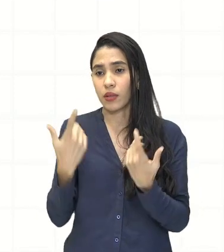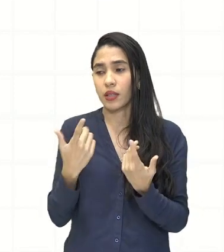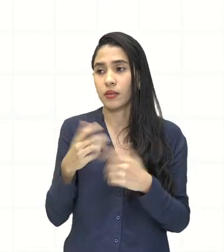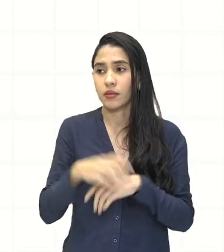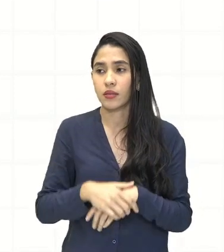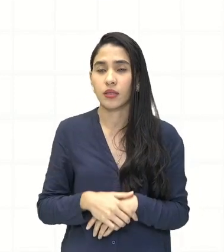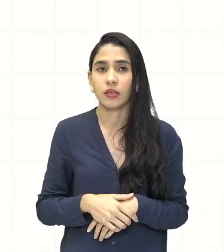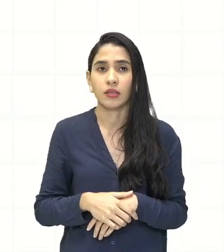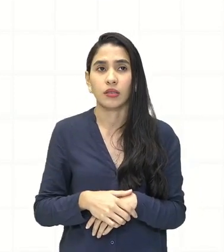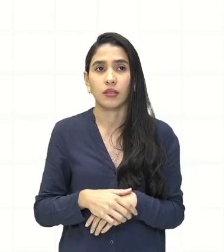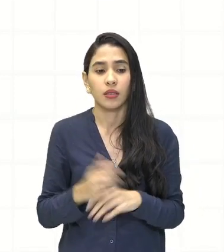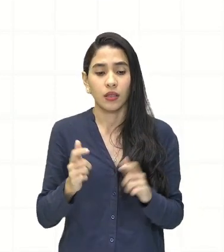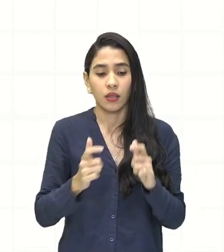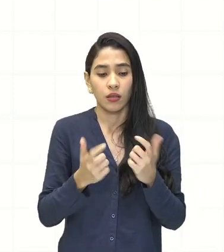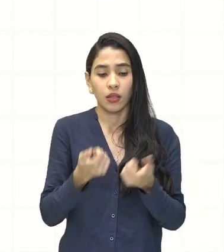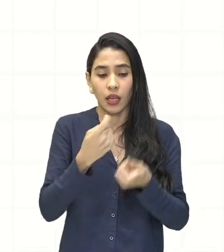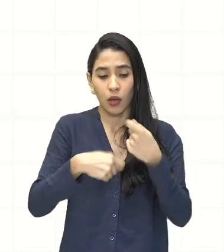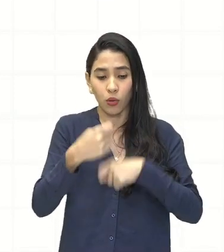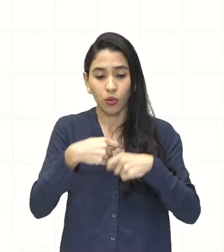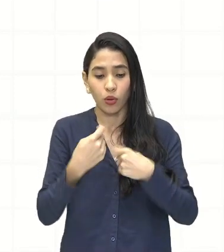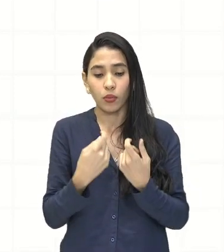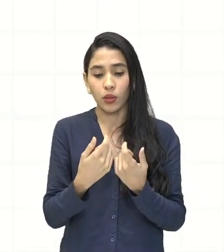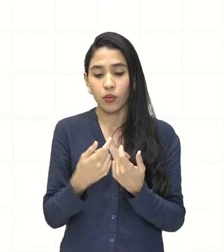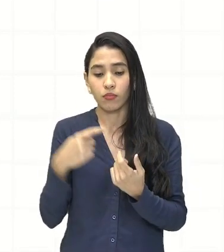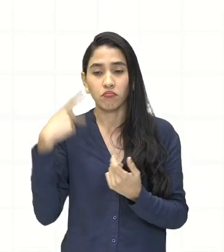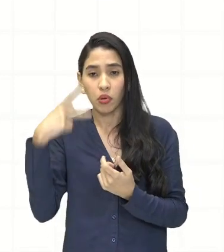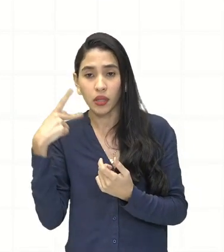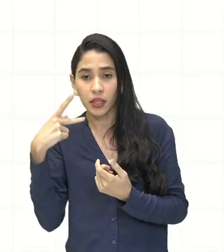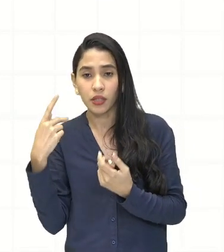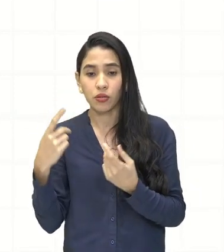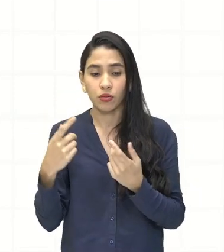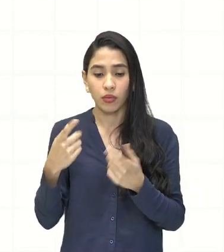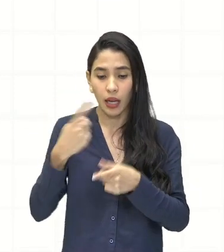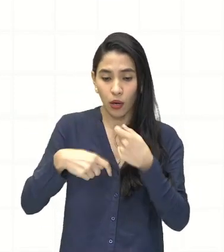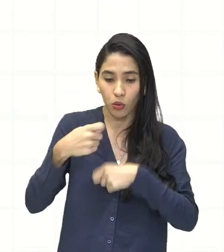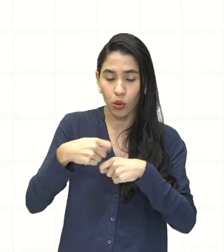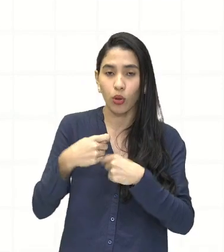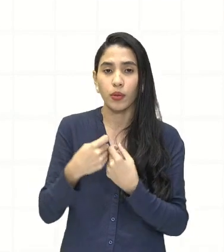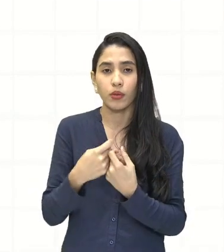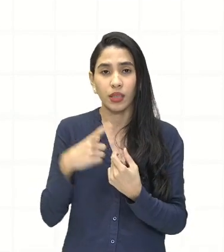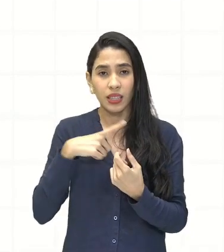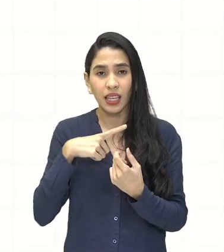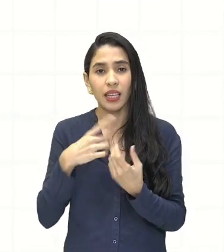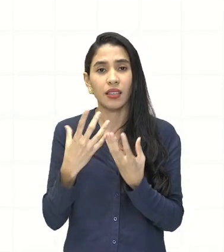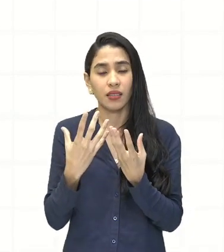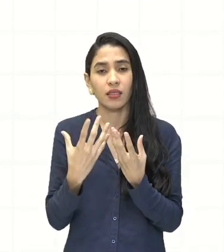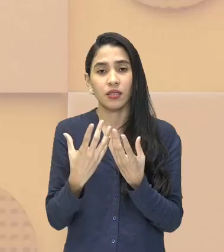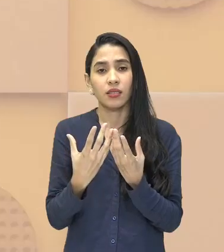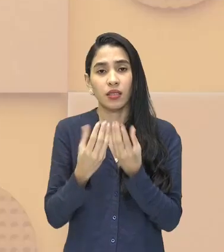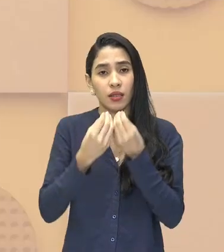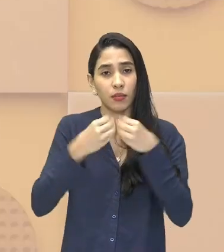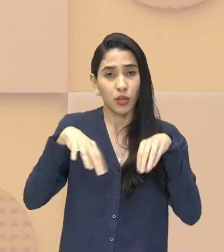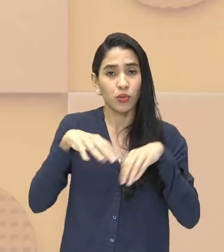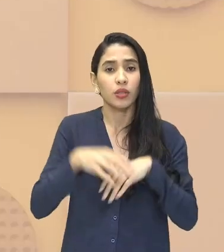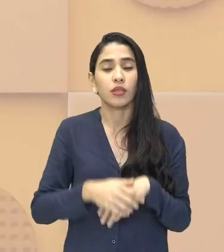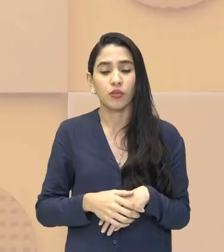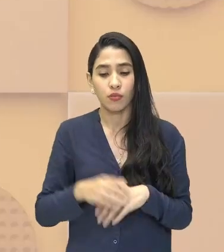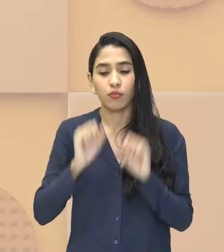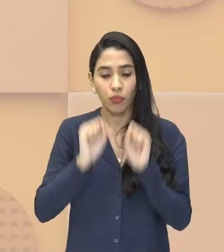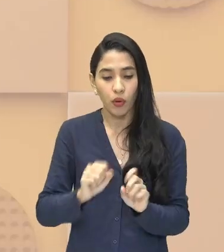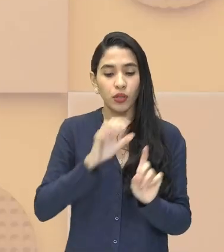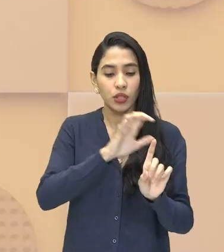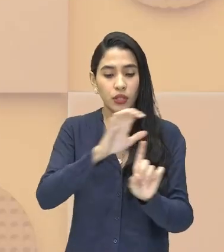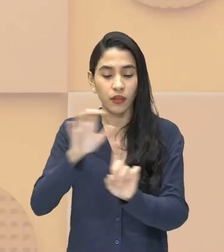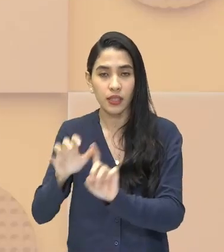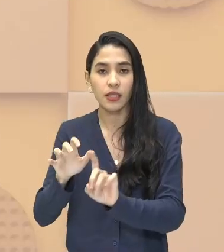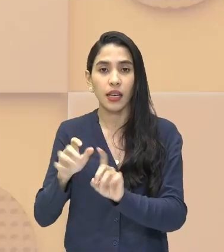setor econômico, no setor político. Então, essas crises, elas podem impactar, sim, na economia global,